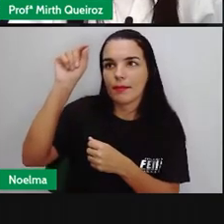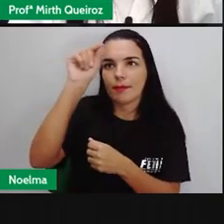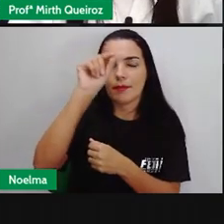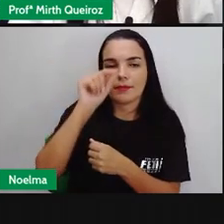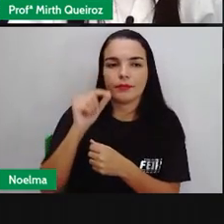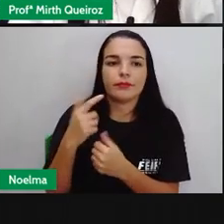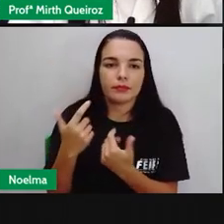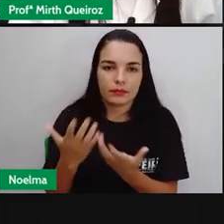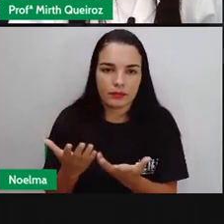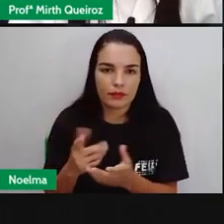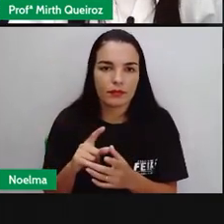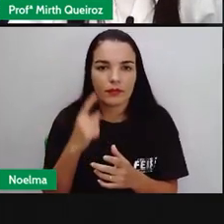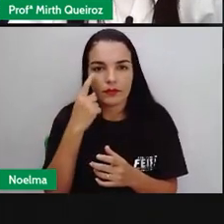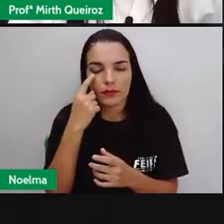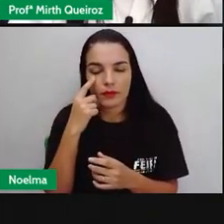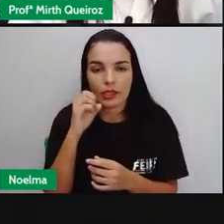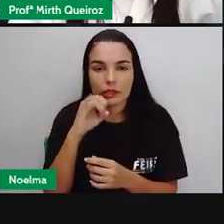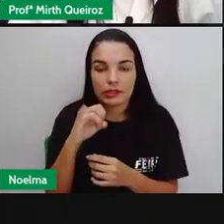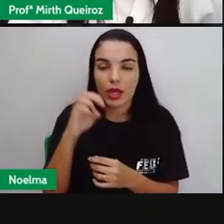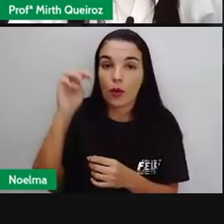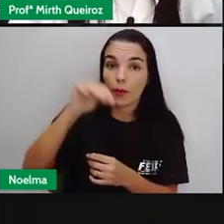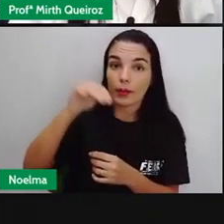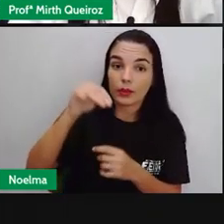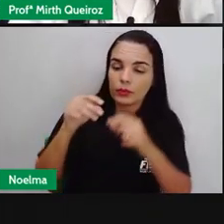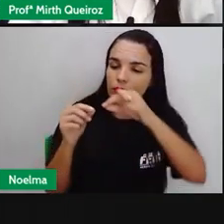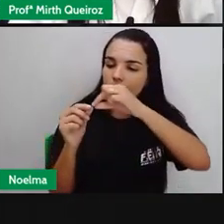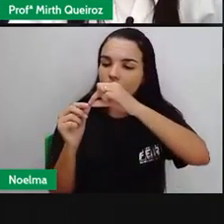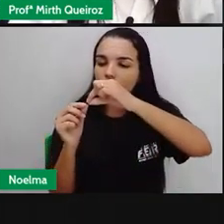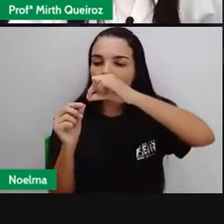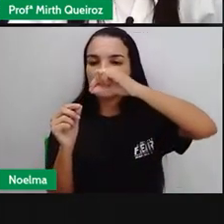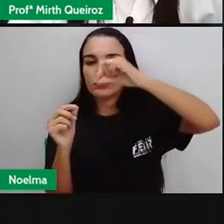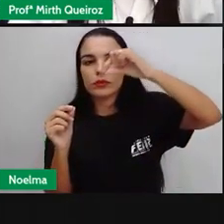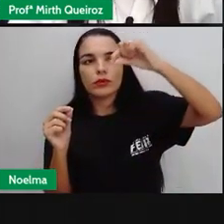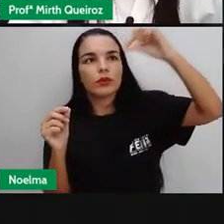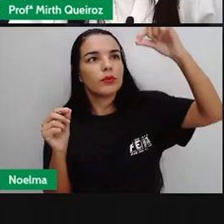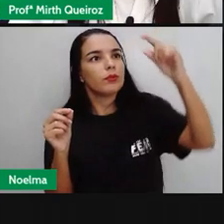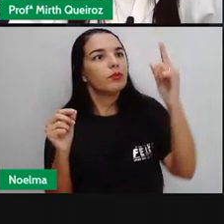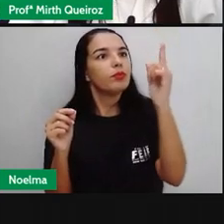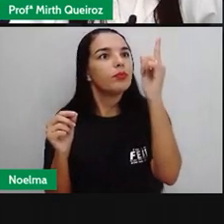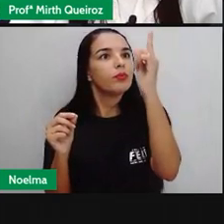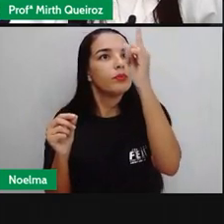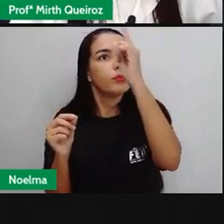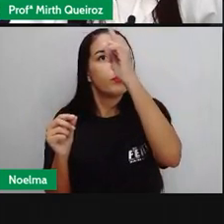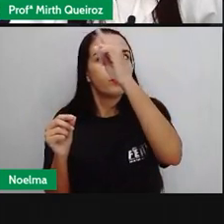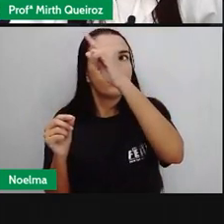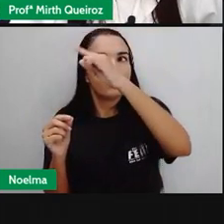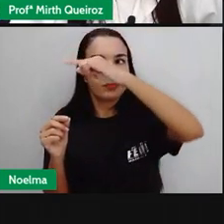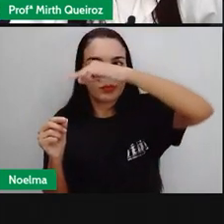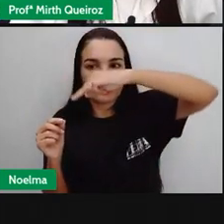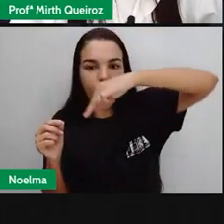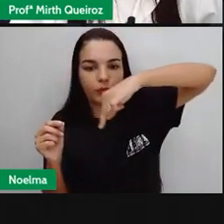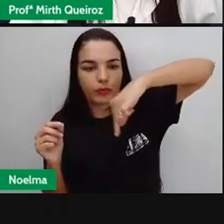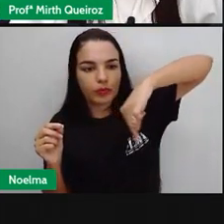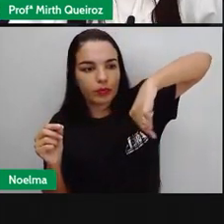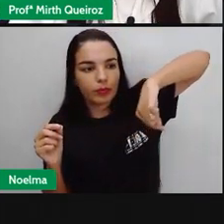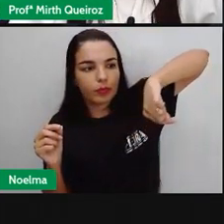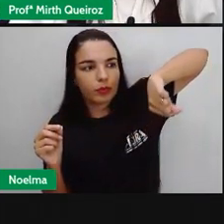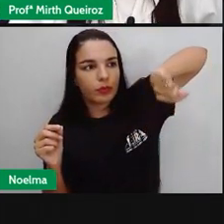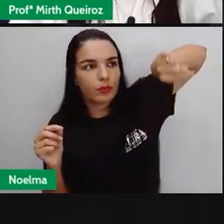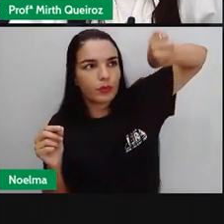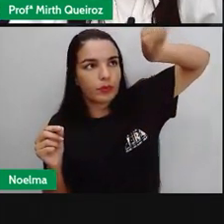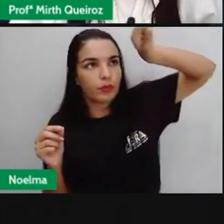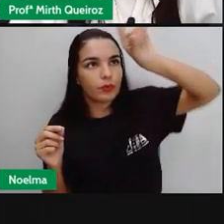ponteiro Do minuto aqui Rodar todo o relógio Ele vai fazer 60 minutos